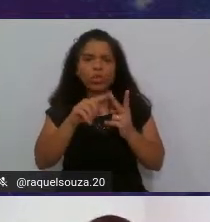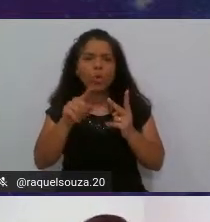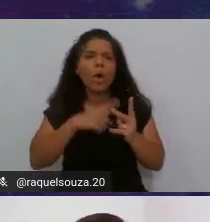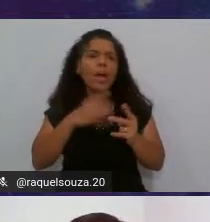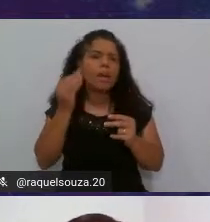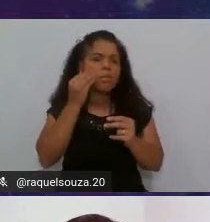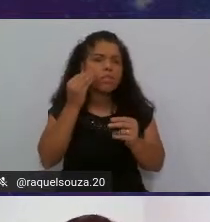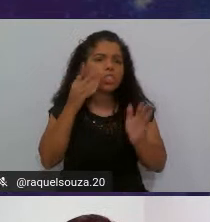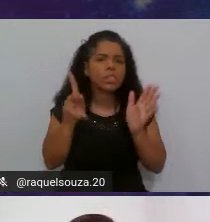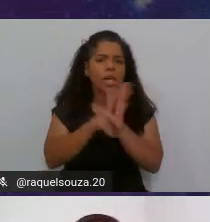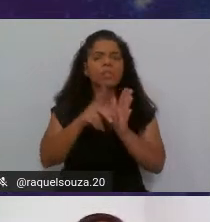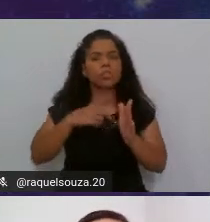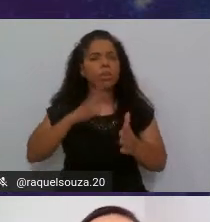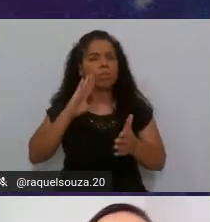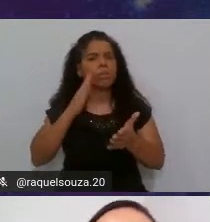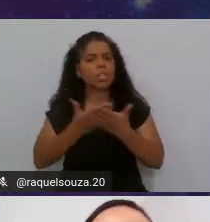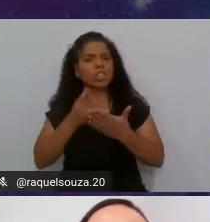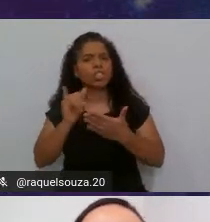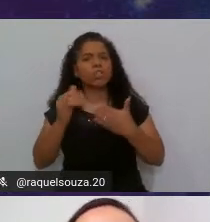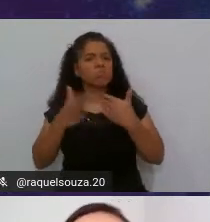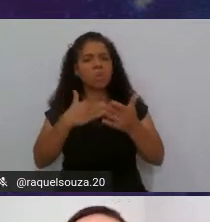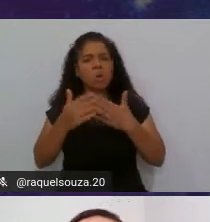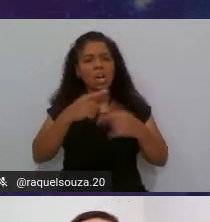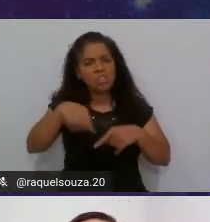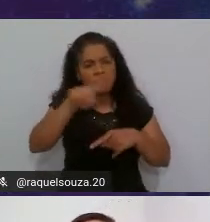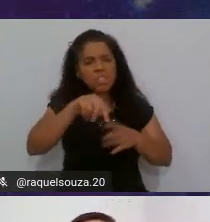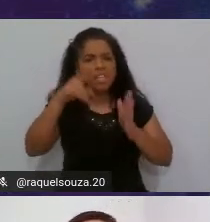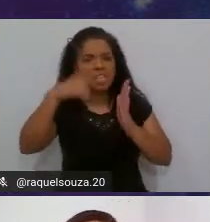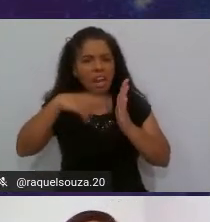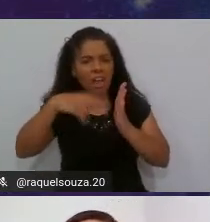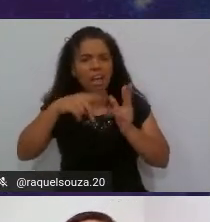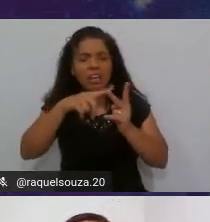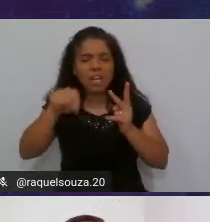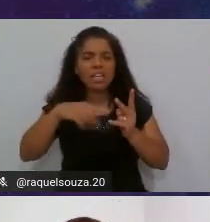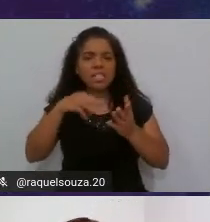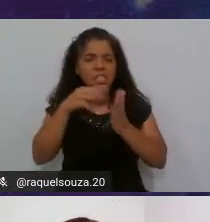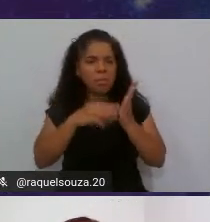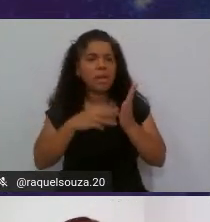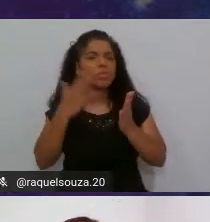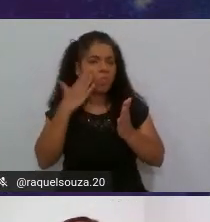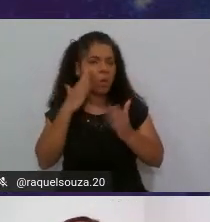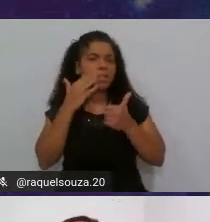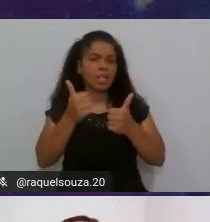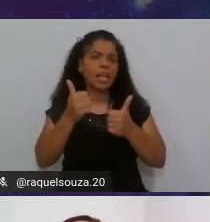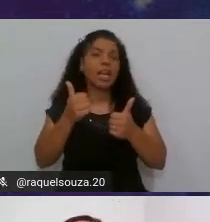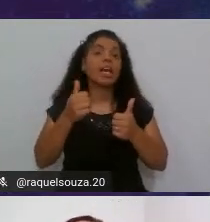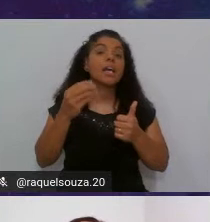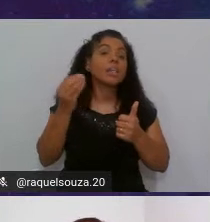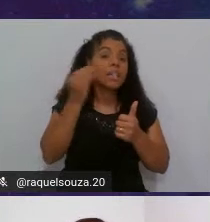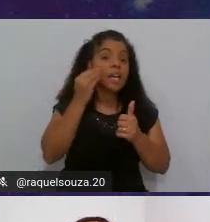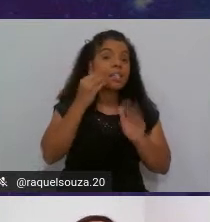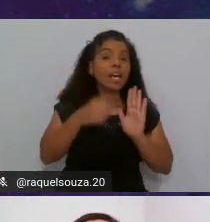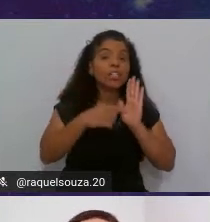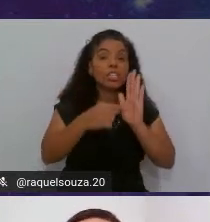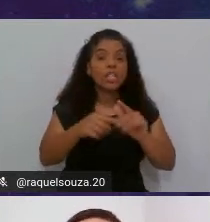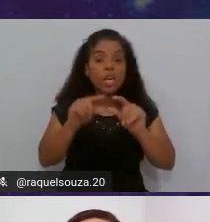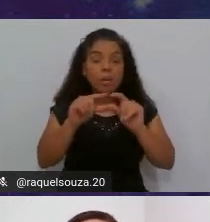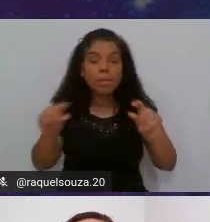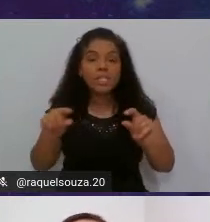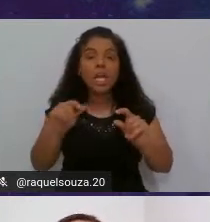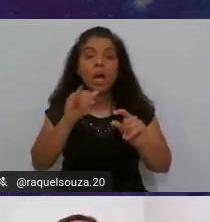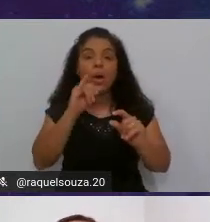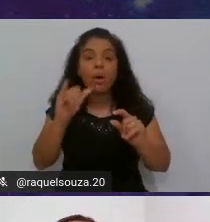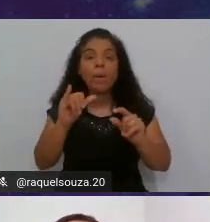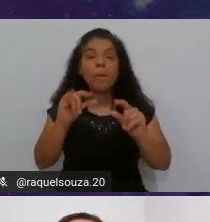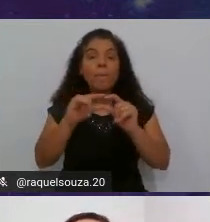teste e eu acredito que se qualquer um de vocês ler esse método vocês vão entender teste, exibição, mensagem informações de pessoa